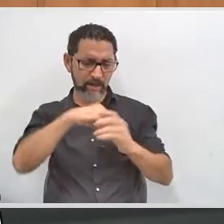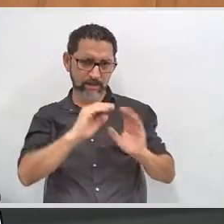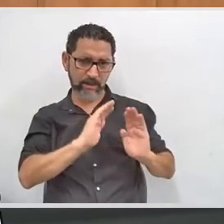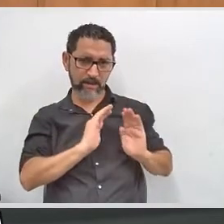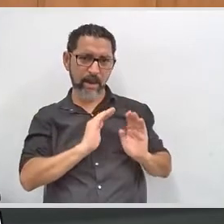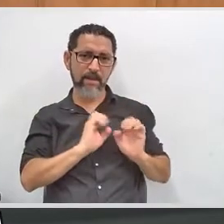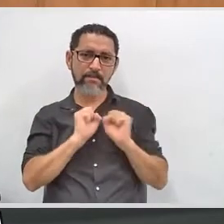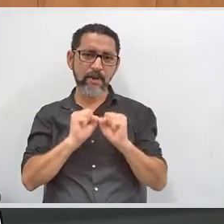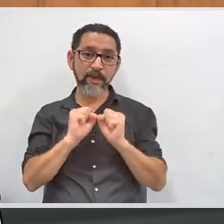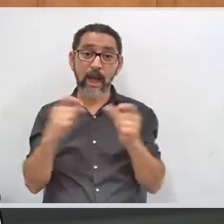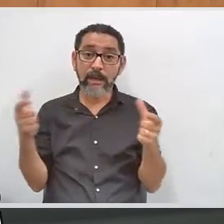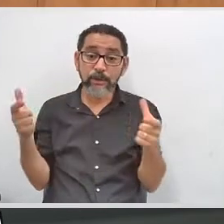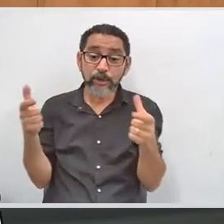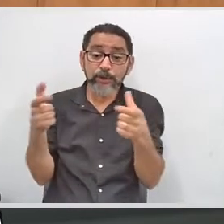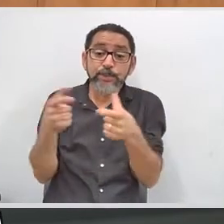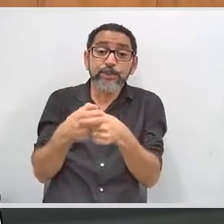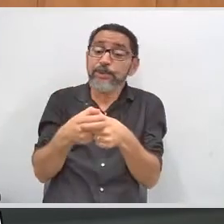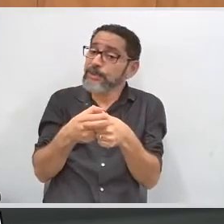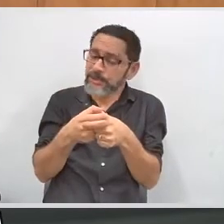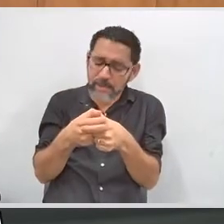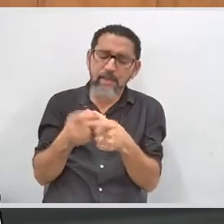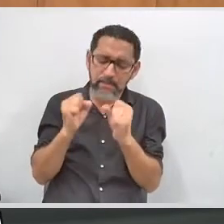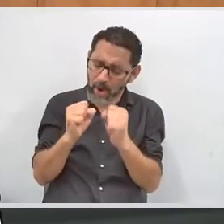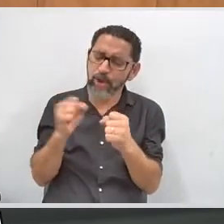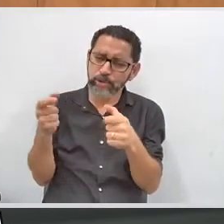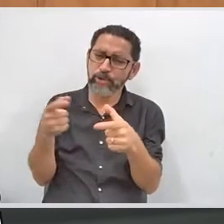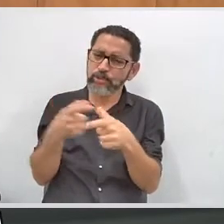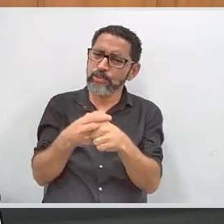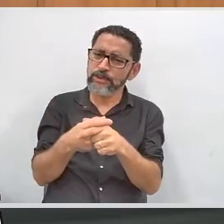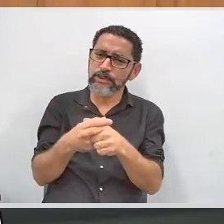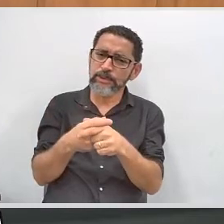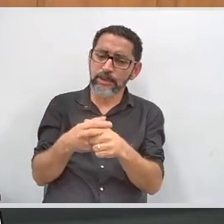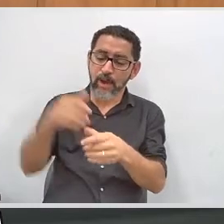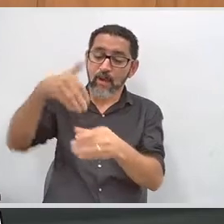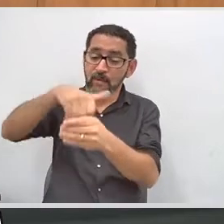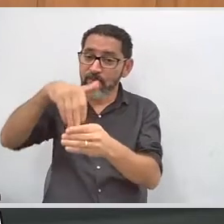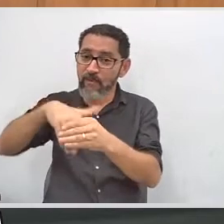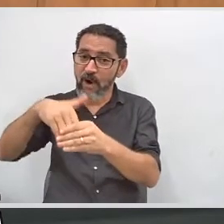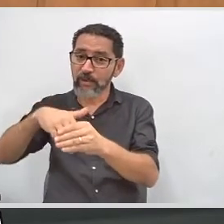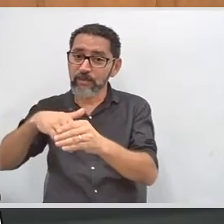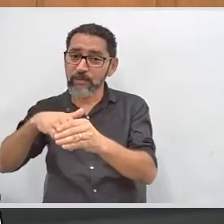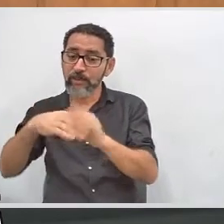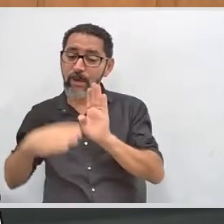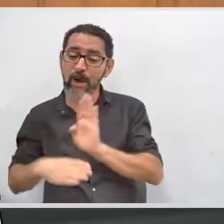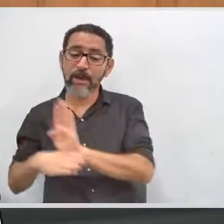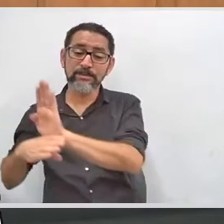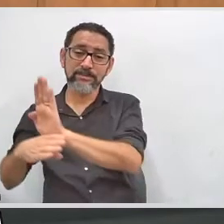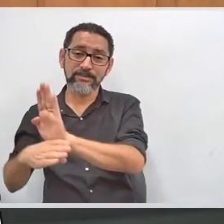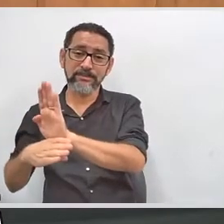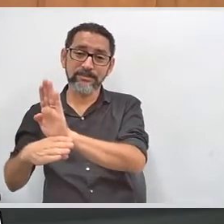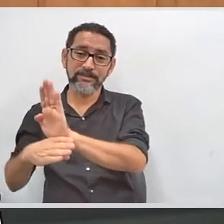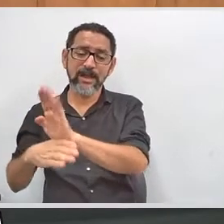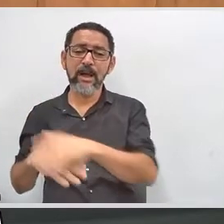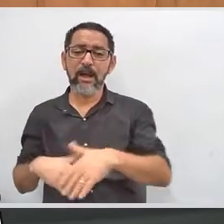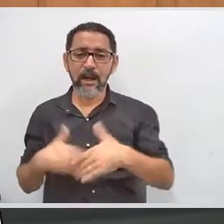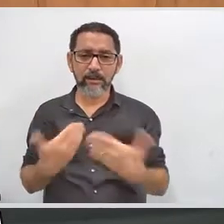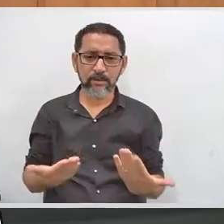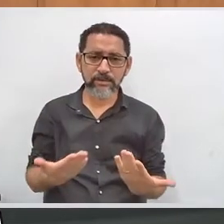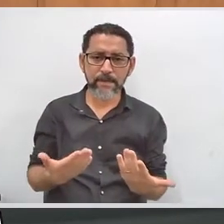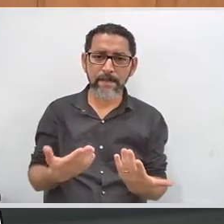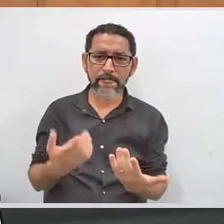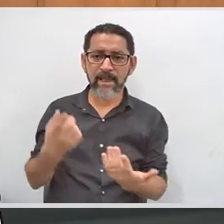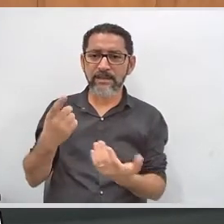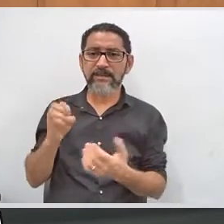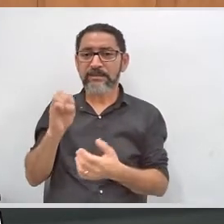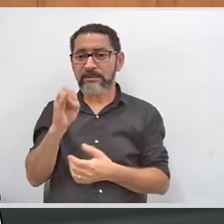a participação do voto assistido, que eles podem aprender lá. Então, é um avanço que a gente vê e, vindo para essa audiência